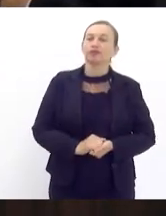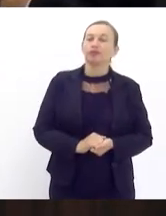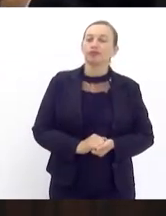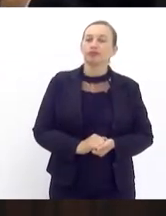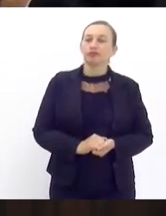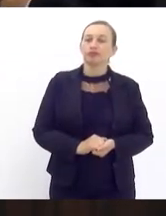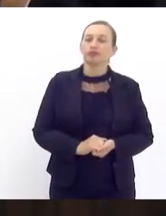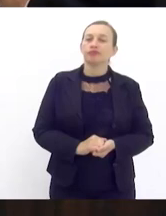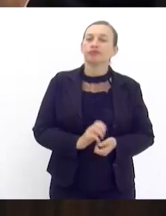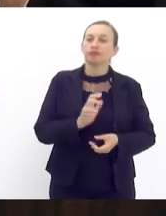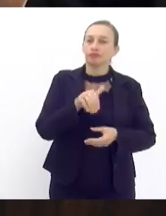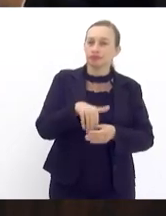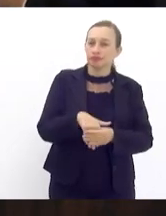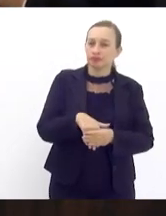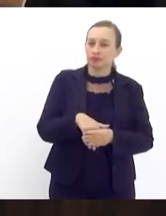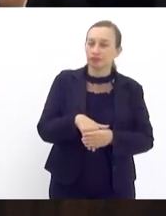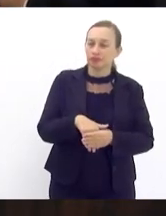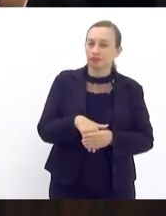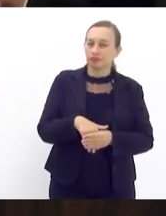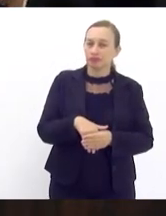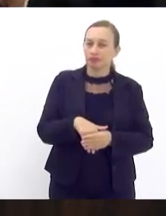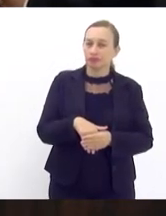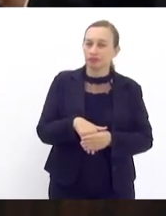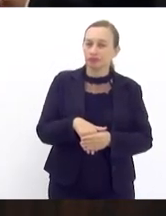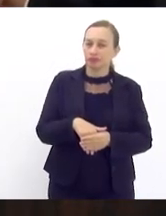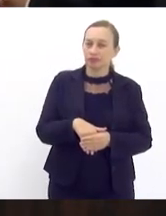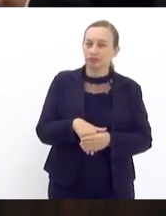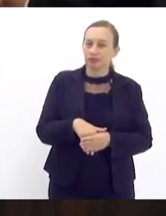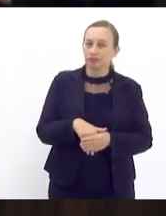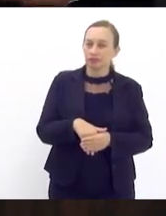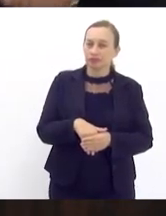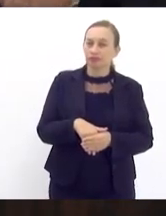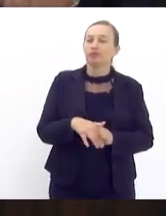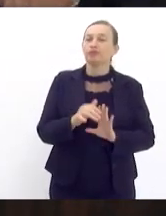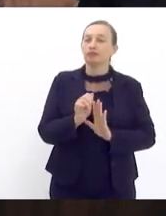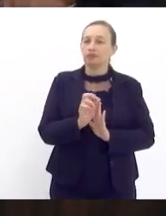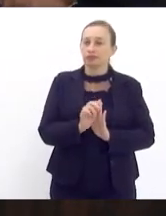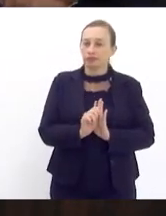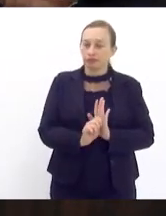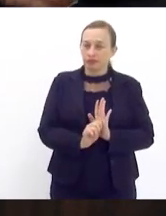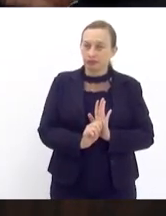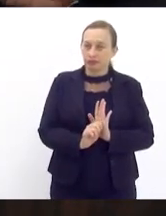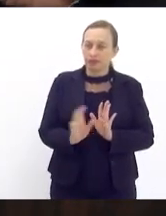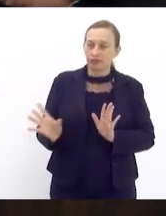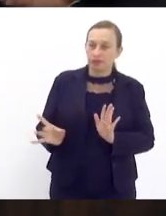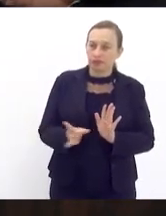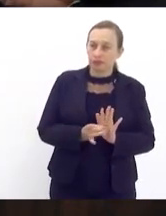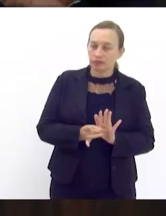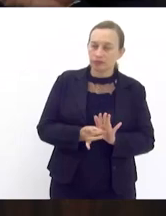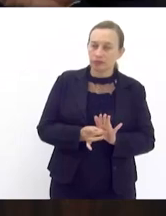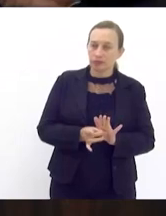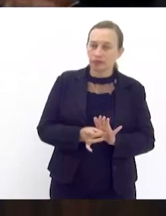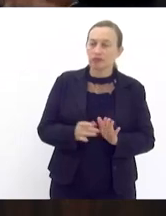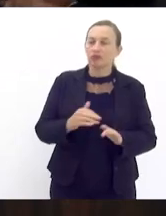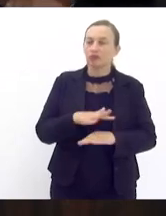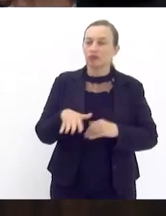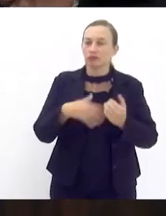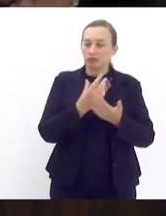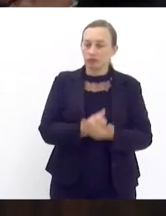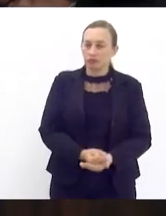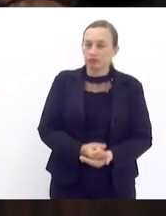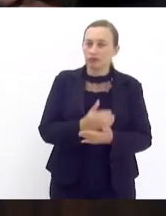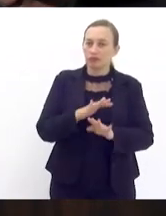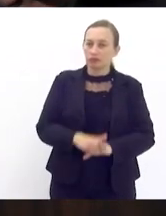em votação a redação assim foi emendada senhor os capró